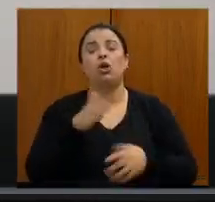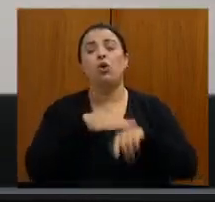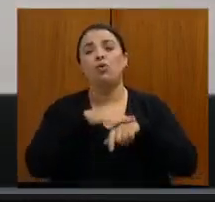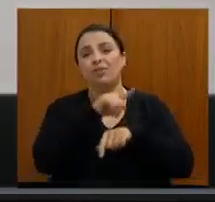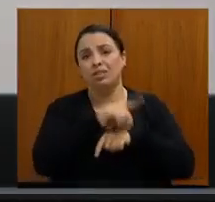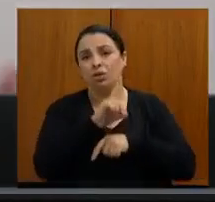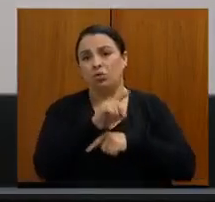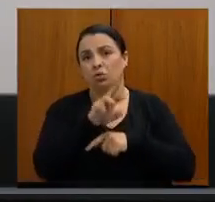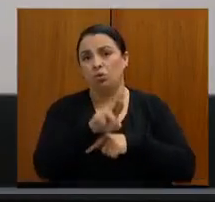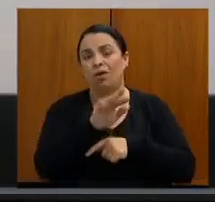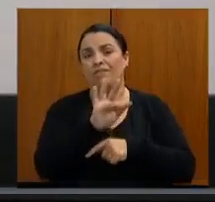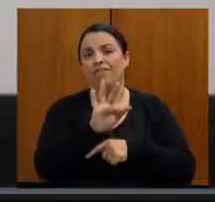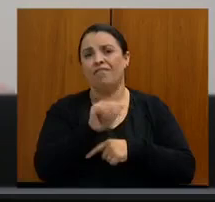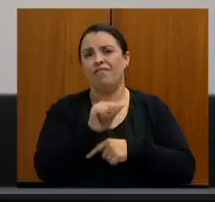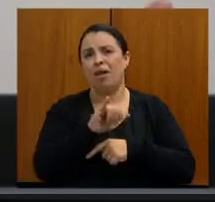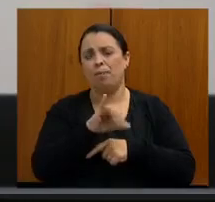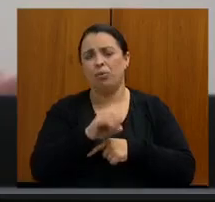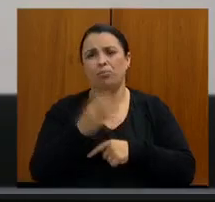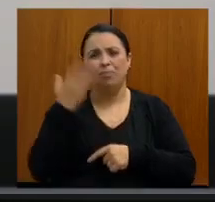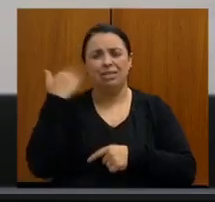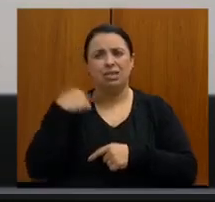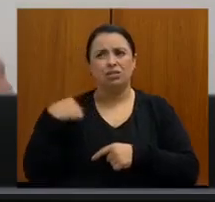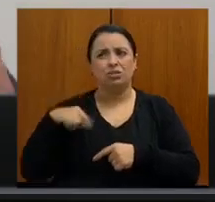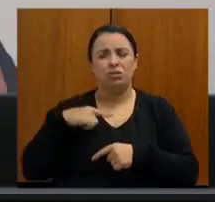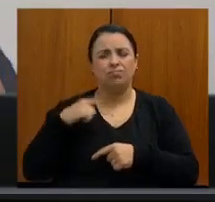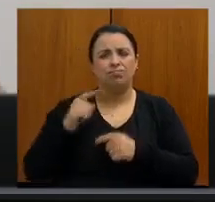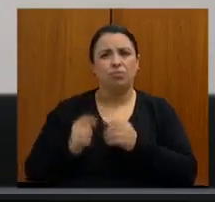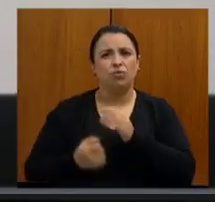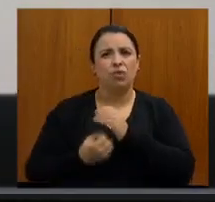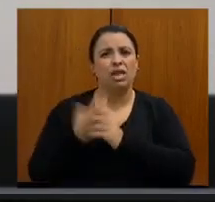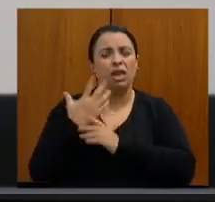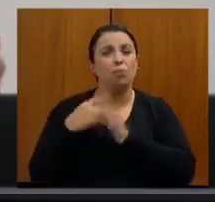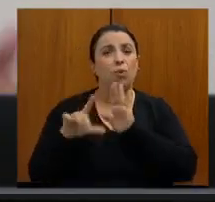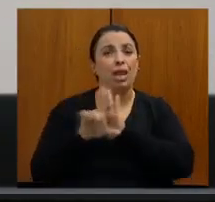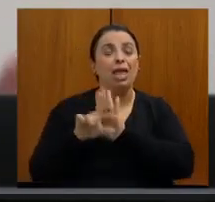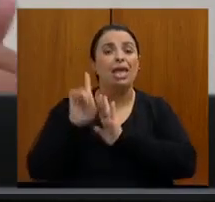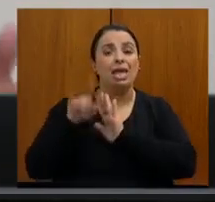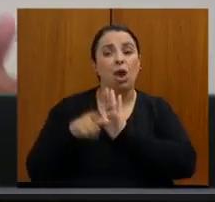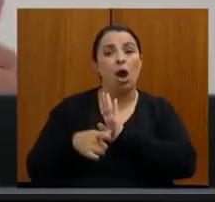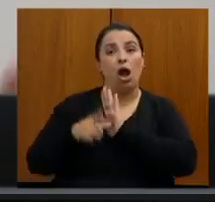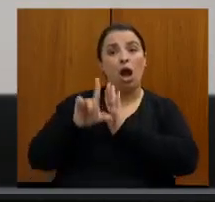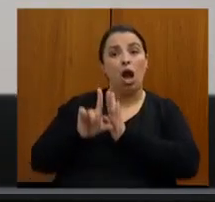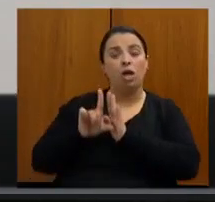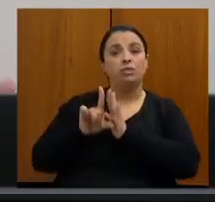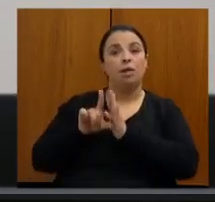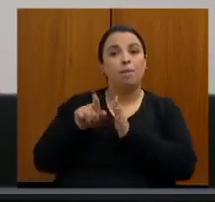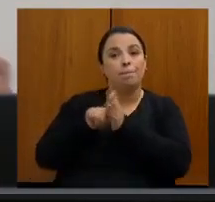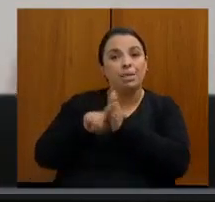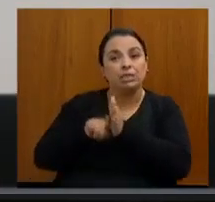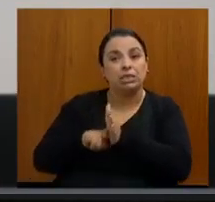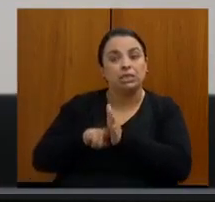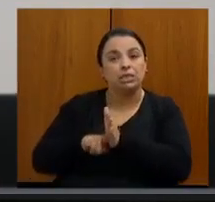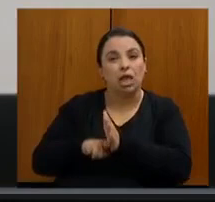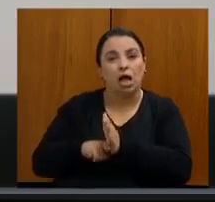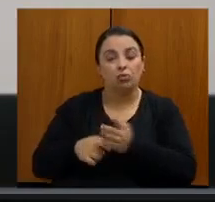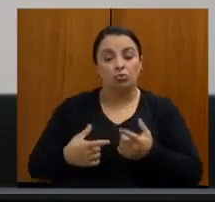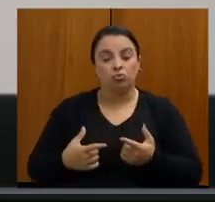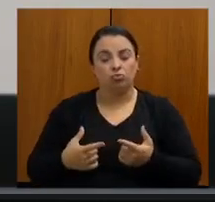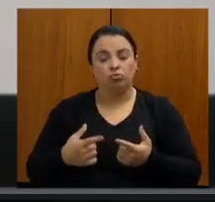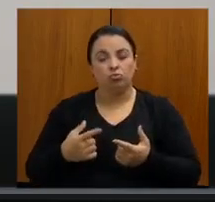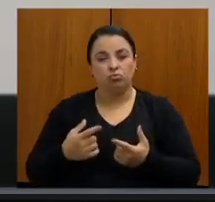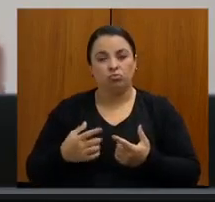gente criou uma lei aqui que era fazer o rastreamento do câncer de mama através das mamografias móveis, aquelas carretas